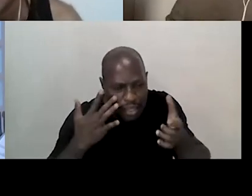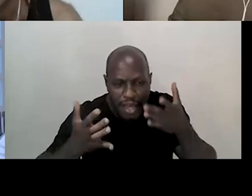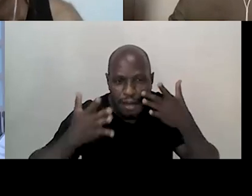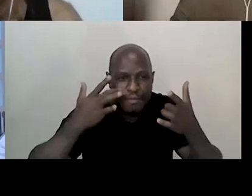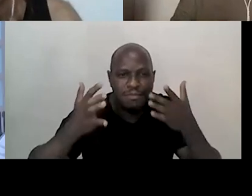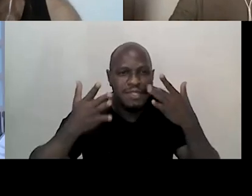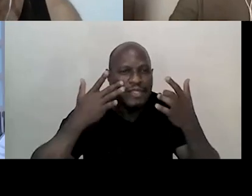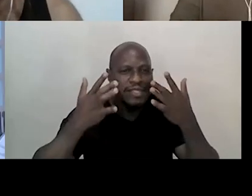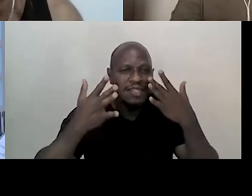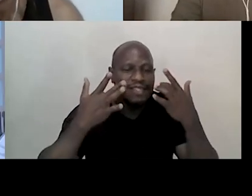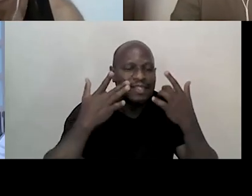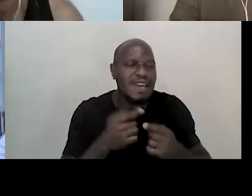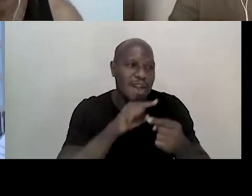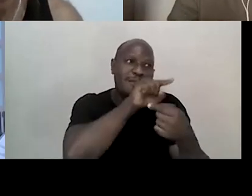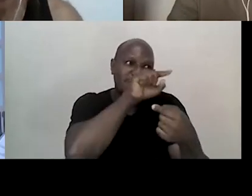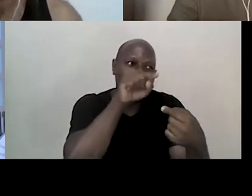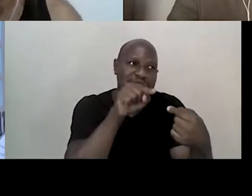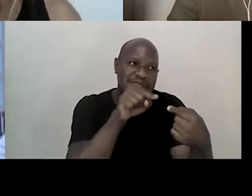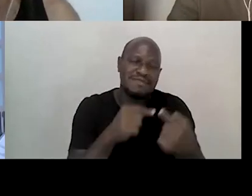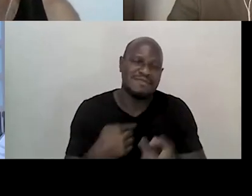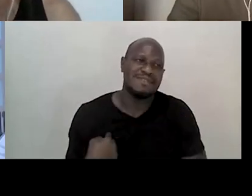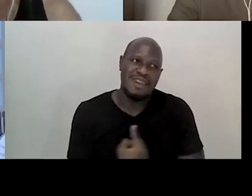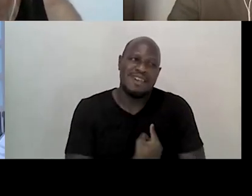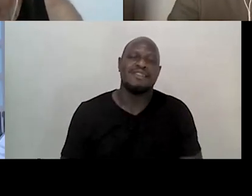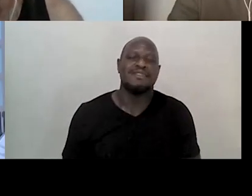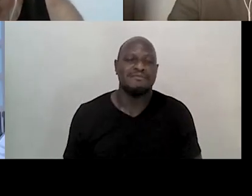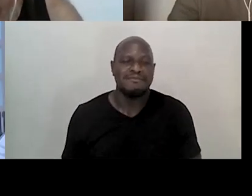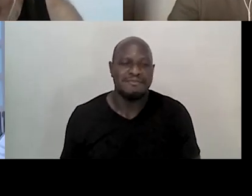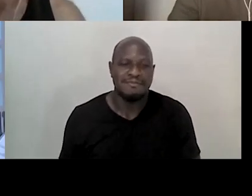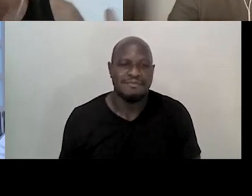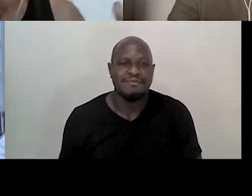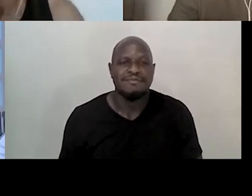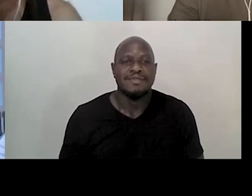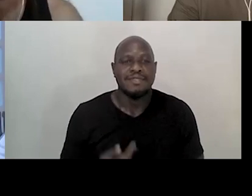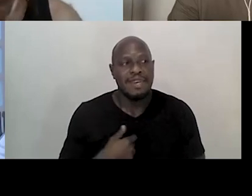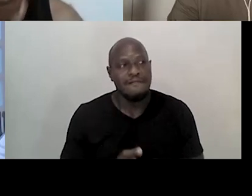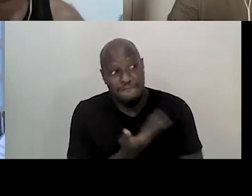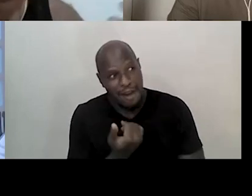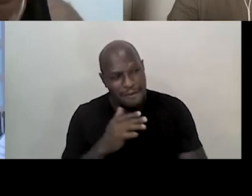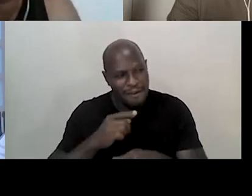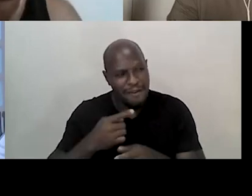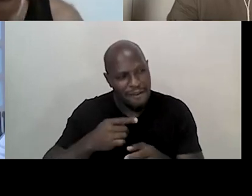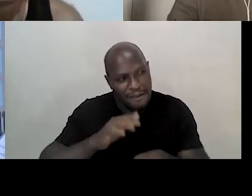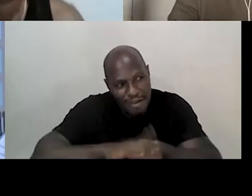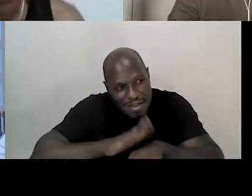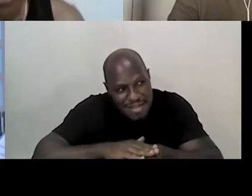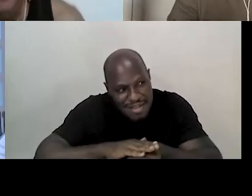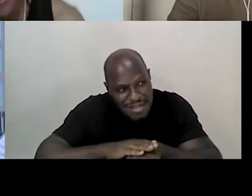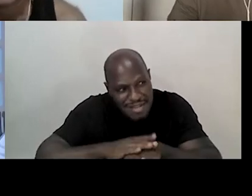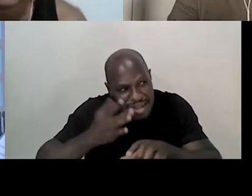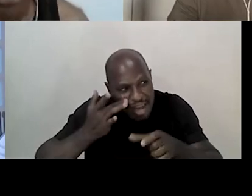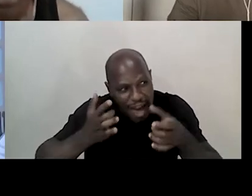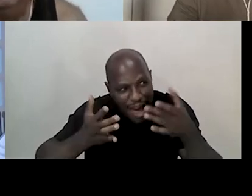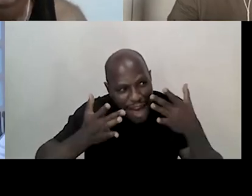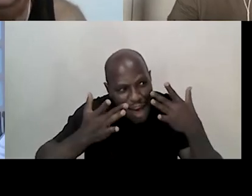fim maior do nosso objetivo. E esse vamos fazer teatro foram apontando caminhos para